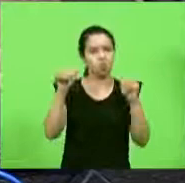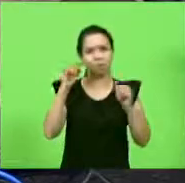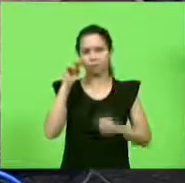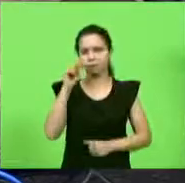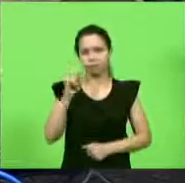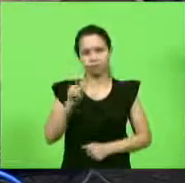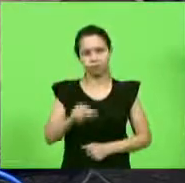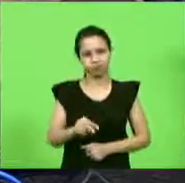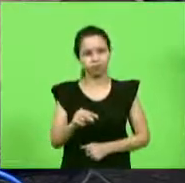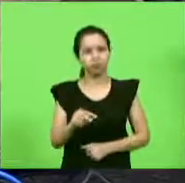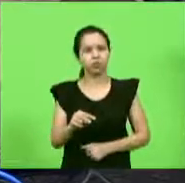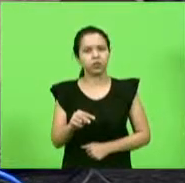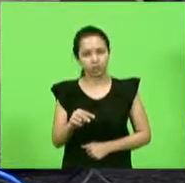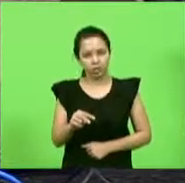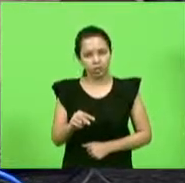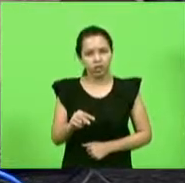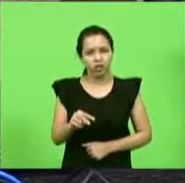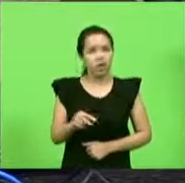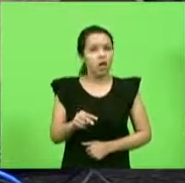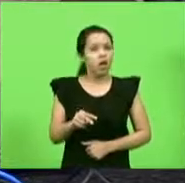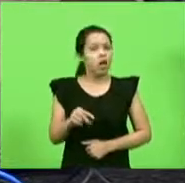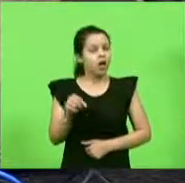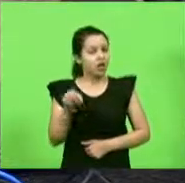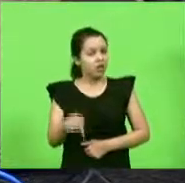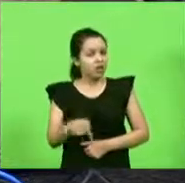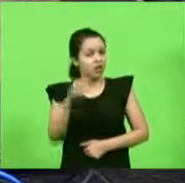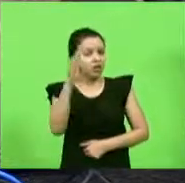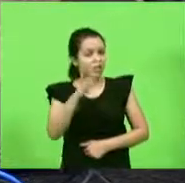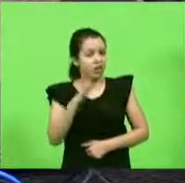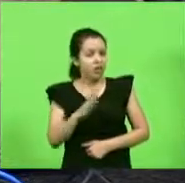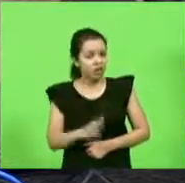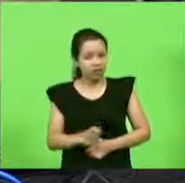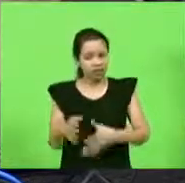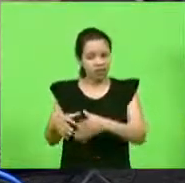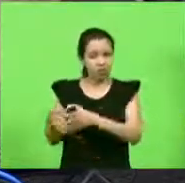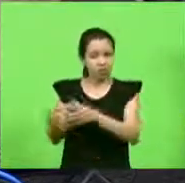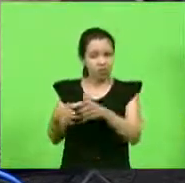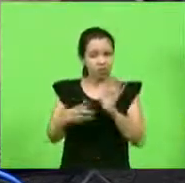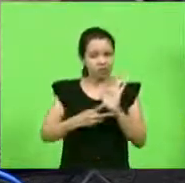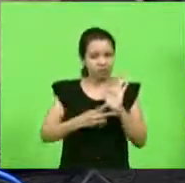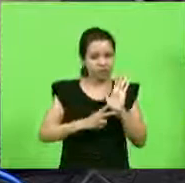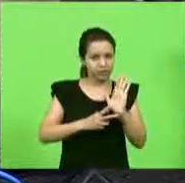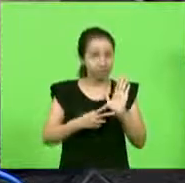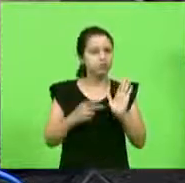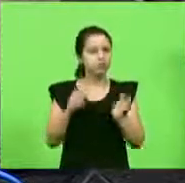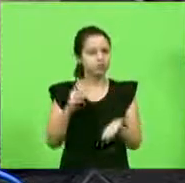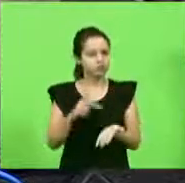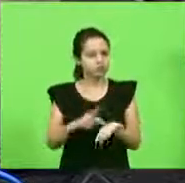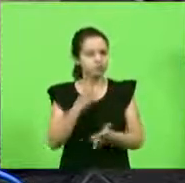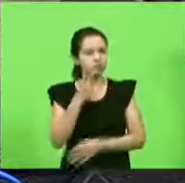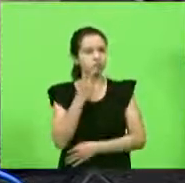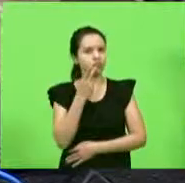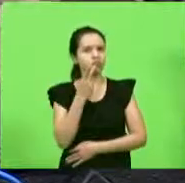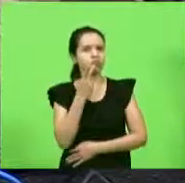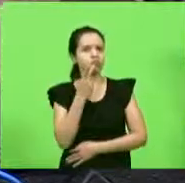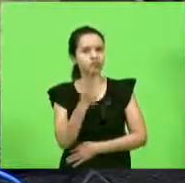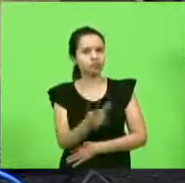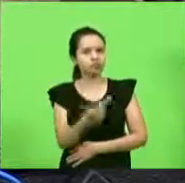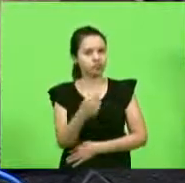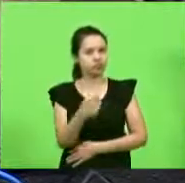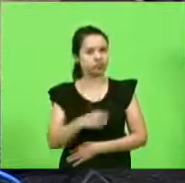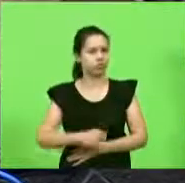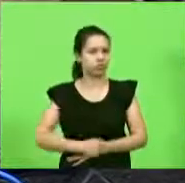eles fazem isso porque aqui no Brasil, o sindicalista, vamos falar a verdade, eu tenho esse hábito de falar a verdade, eu não me